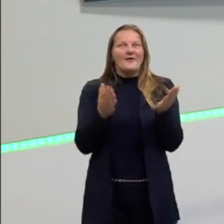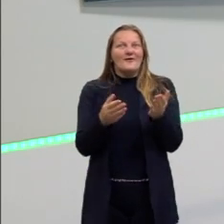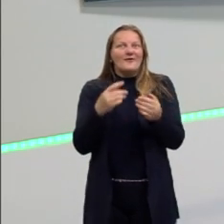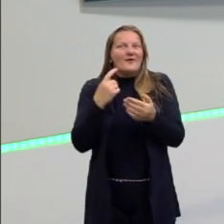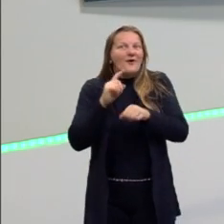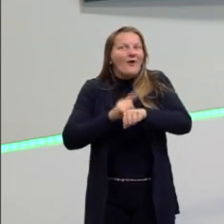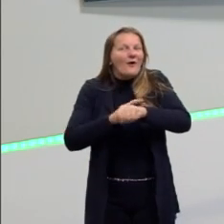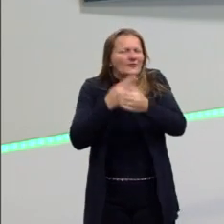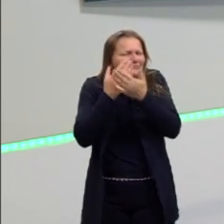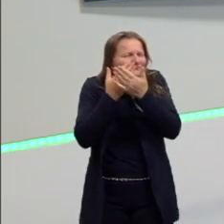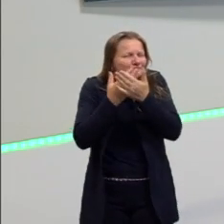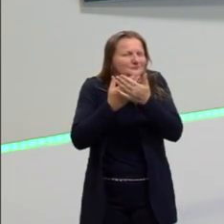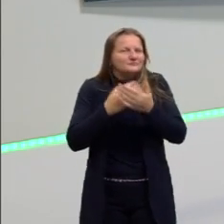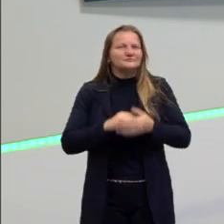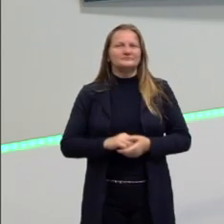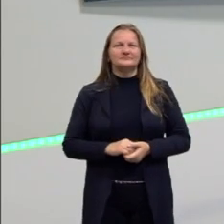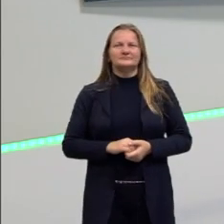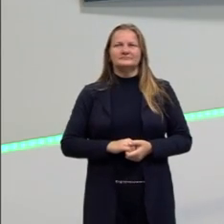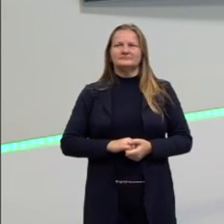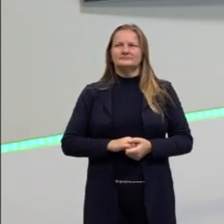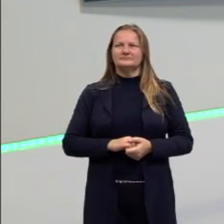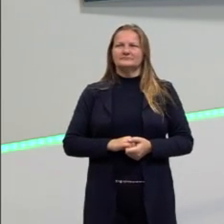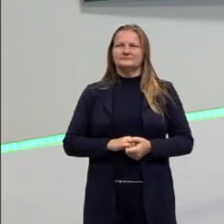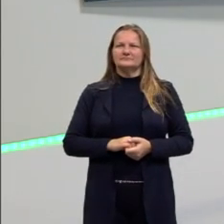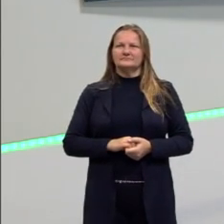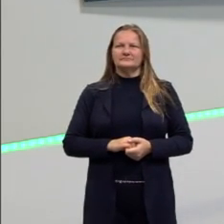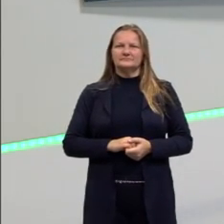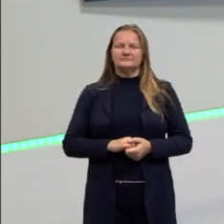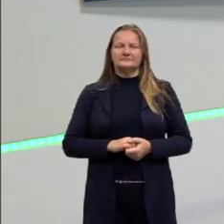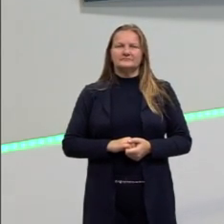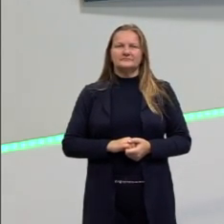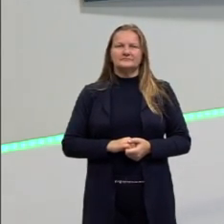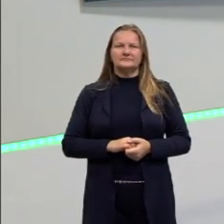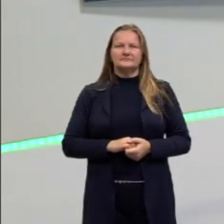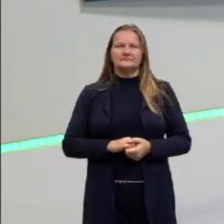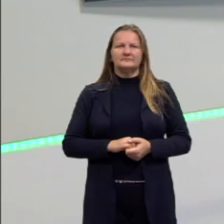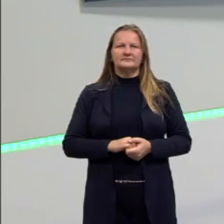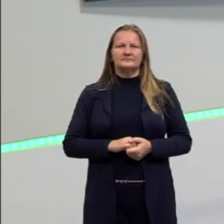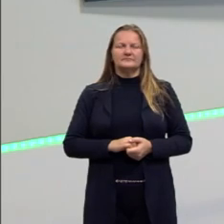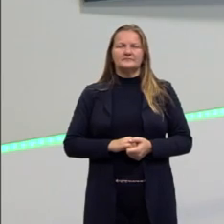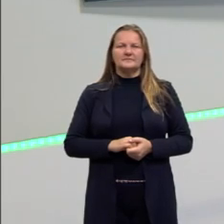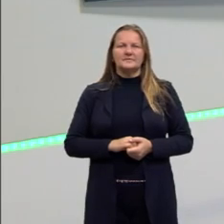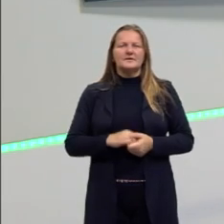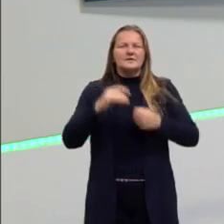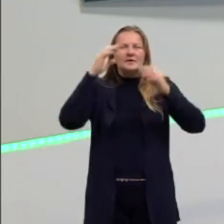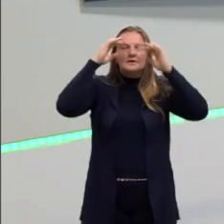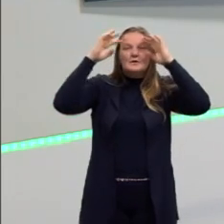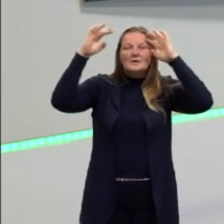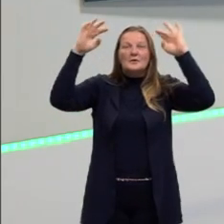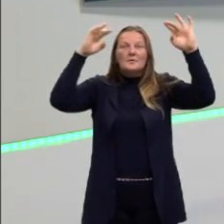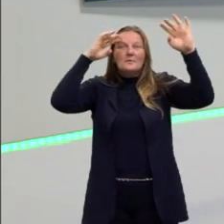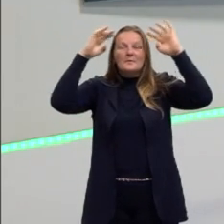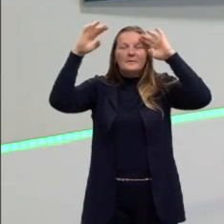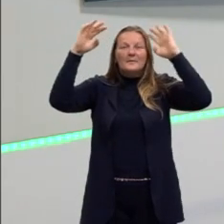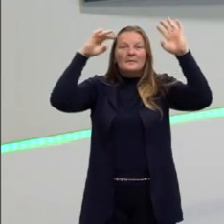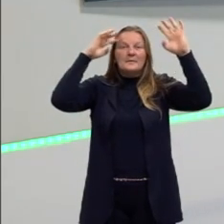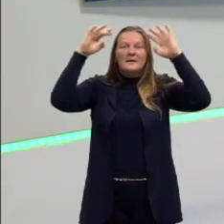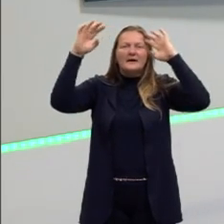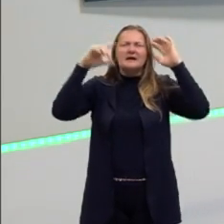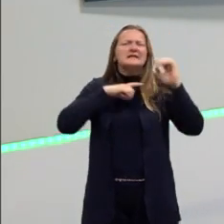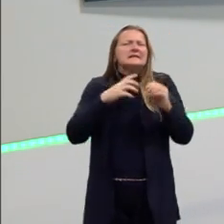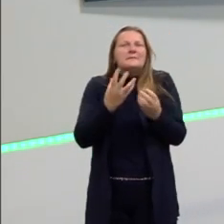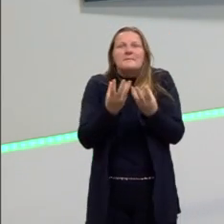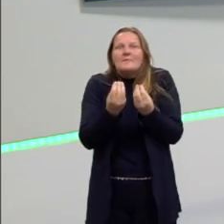hora de estudar. Bom gente, vocês já imaginaram assim, puxa, tem tantas